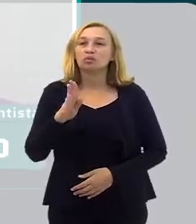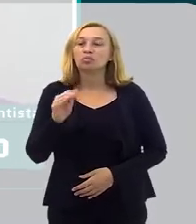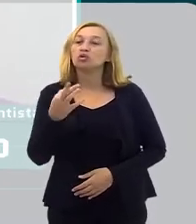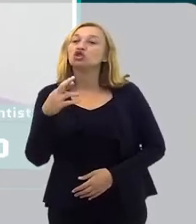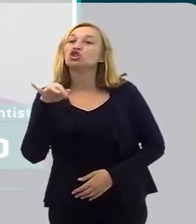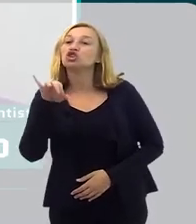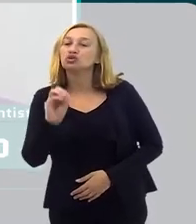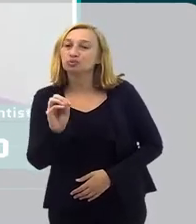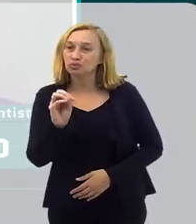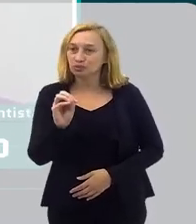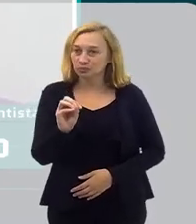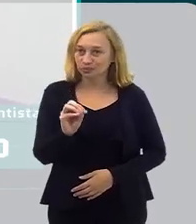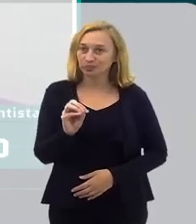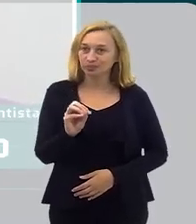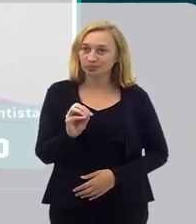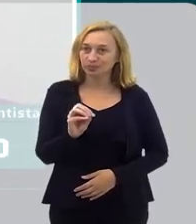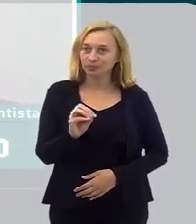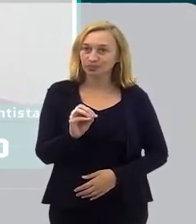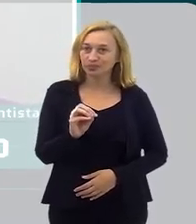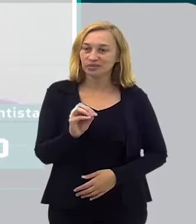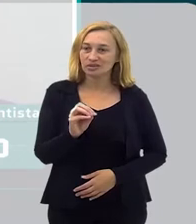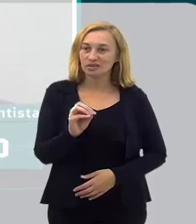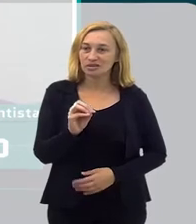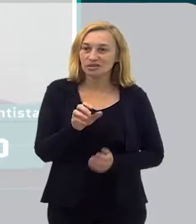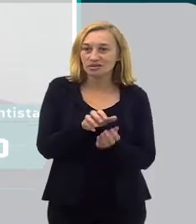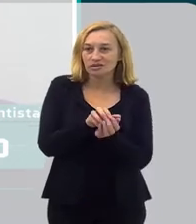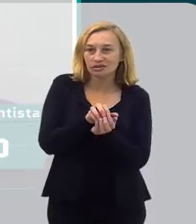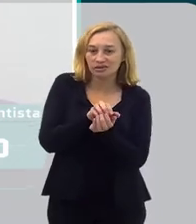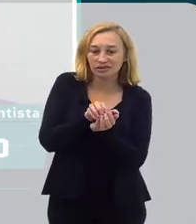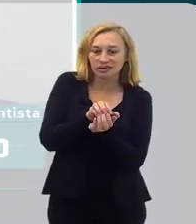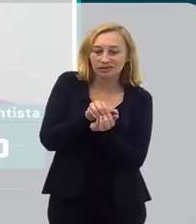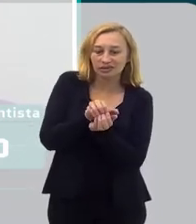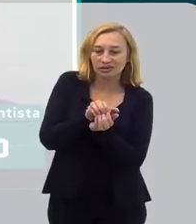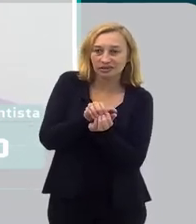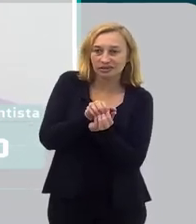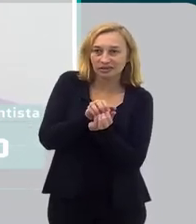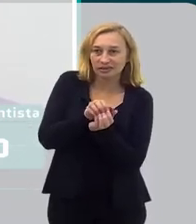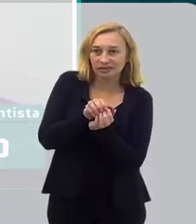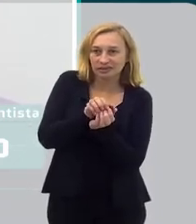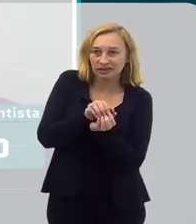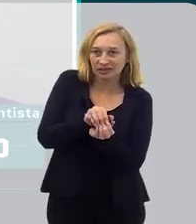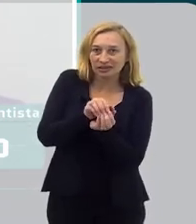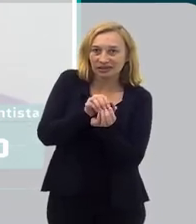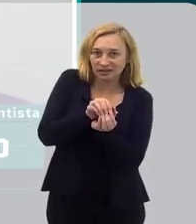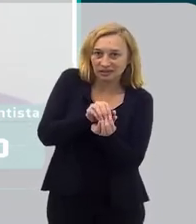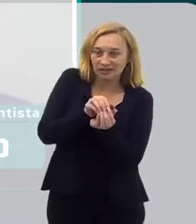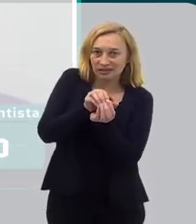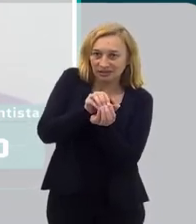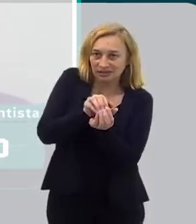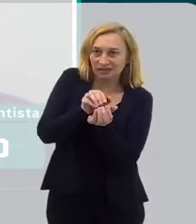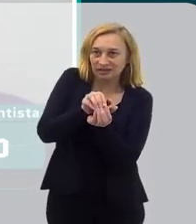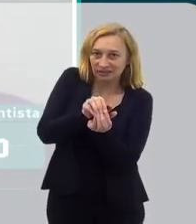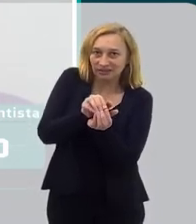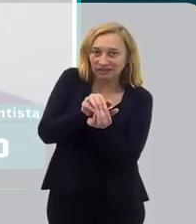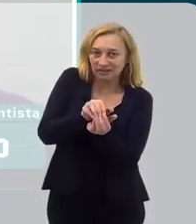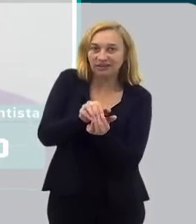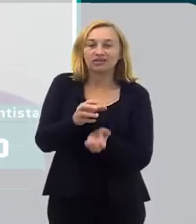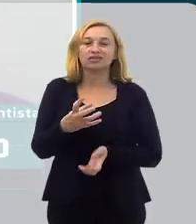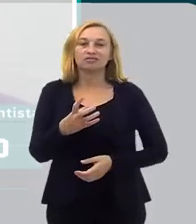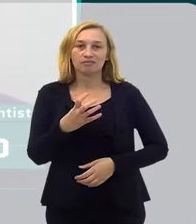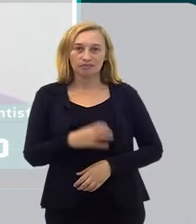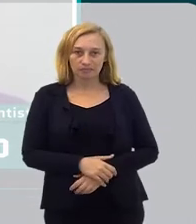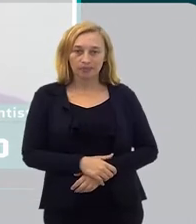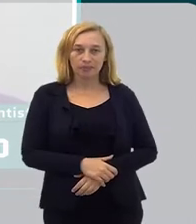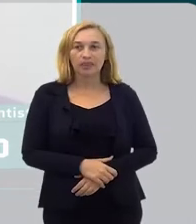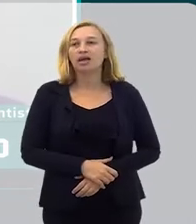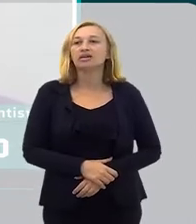bruxismo... O bruxismo não é só o ranger, né? É o ranger e o apertamento. Quando você se encontra assim,